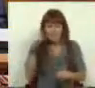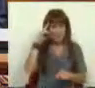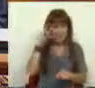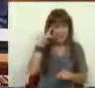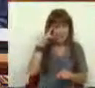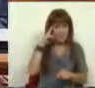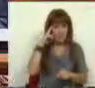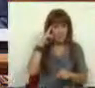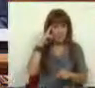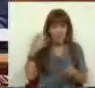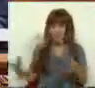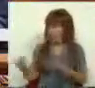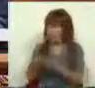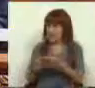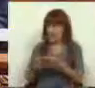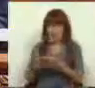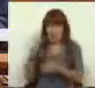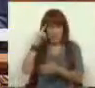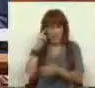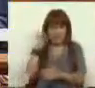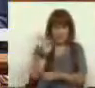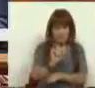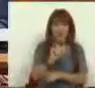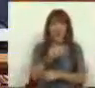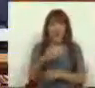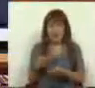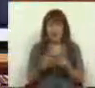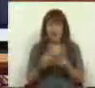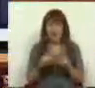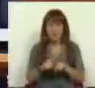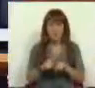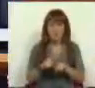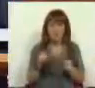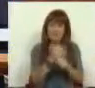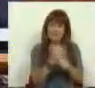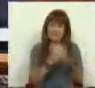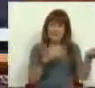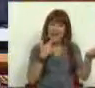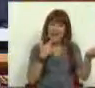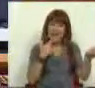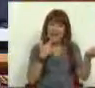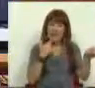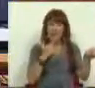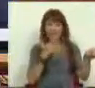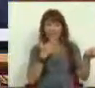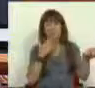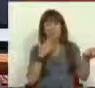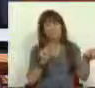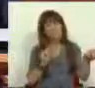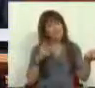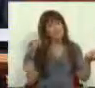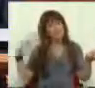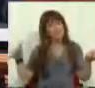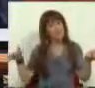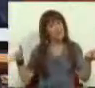a que a economia da Madeira é uma economia insular, pequena e dependente